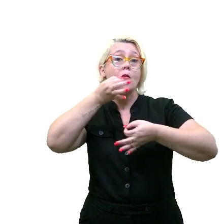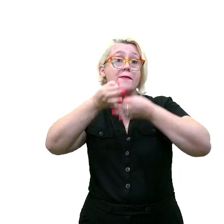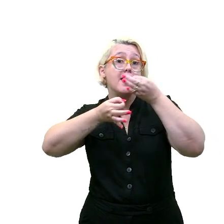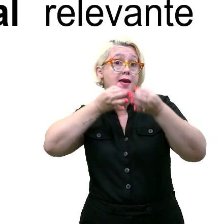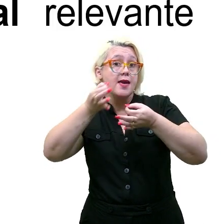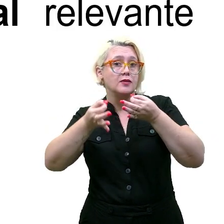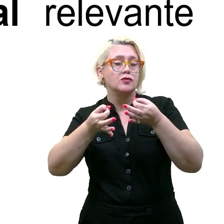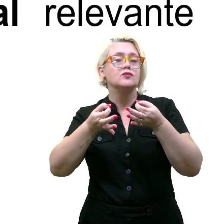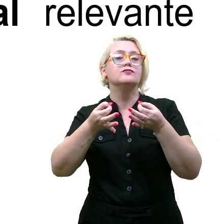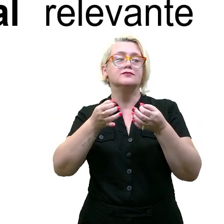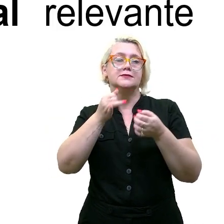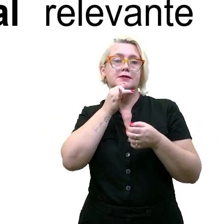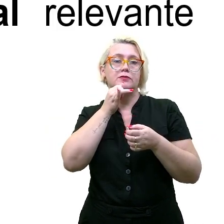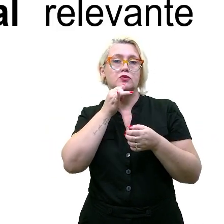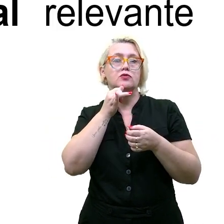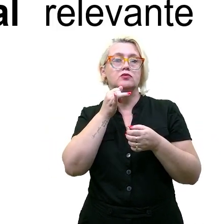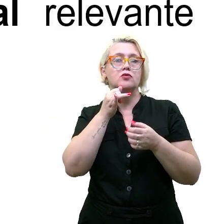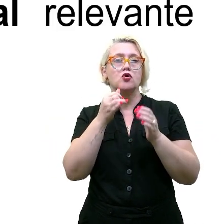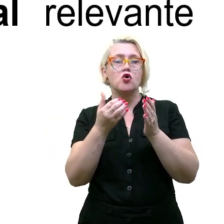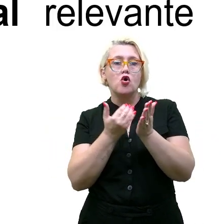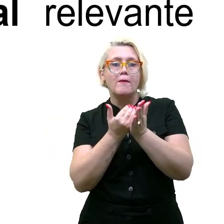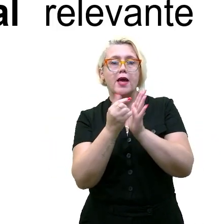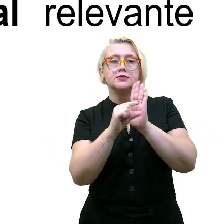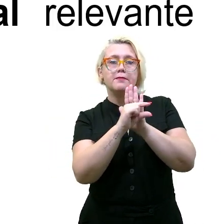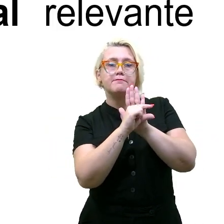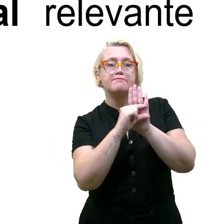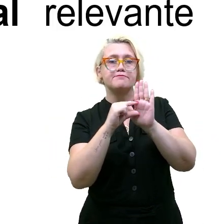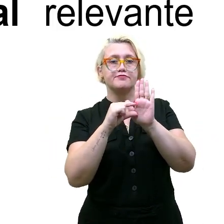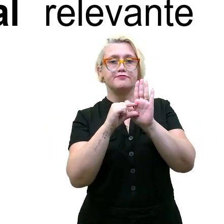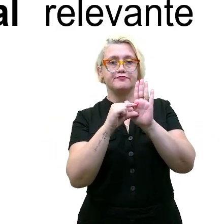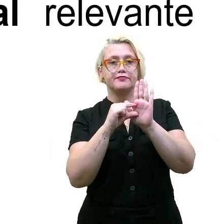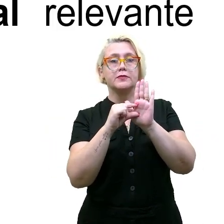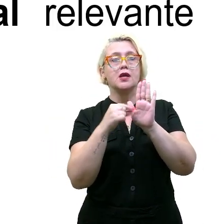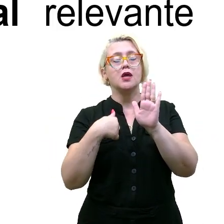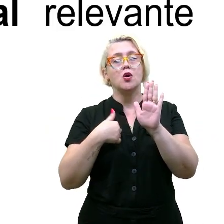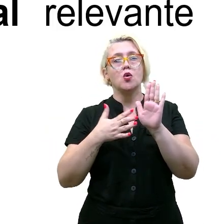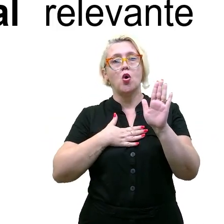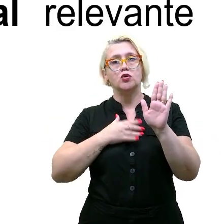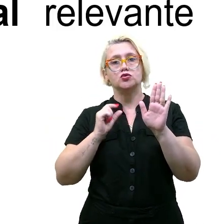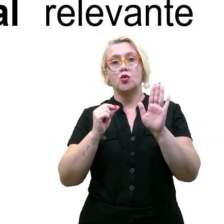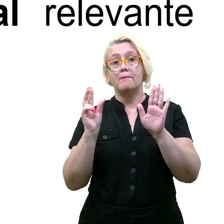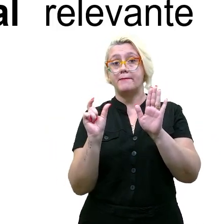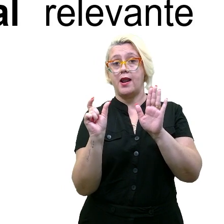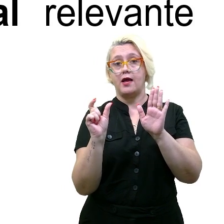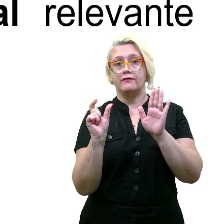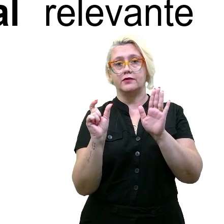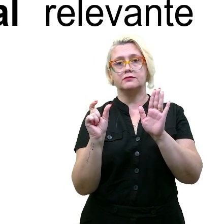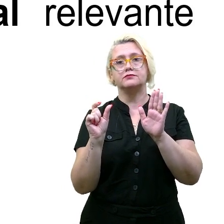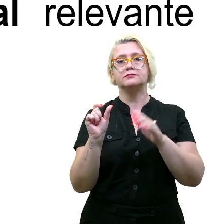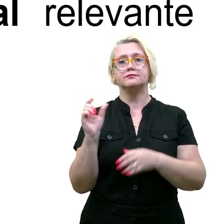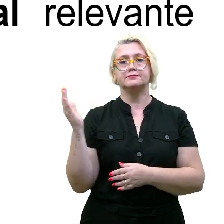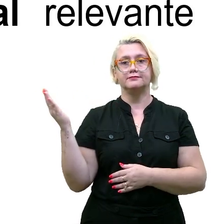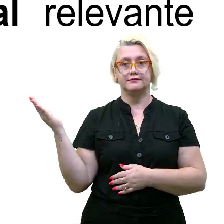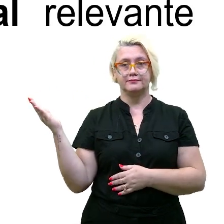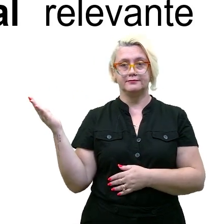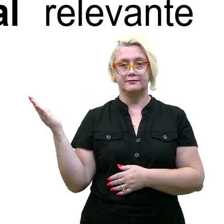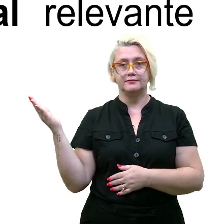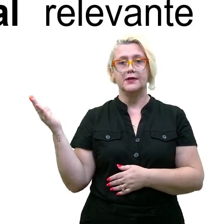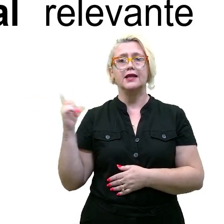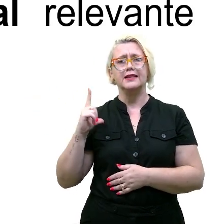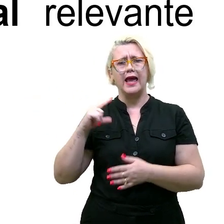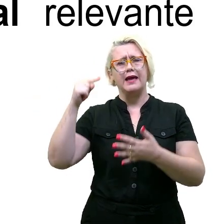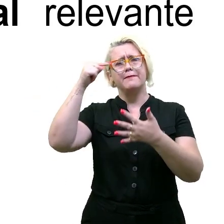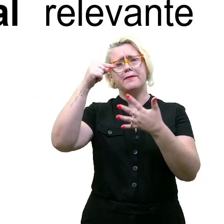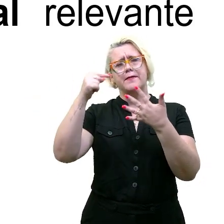Aquele que vem no início do parágrafo. Eu gosto de a princípio, inicialmente, mas tem uma série